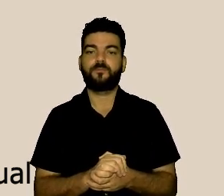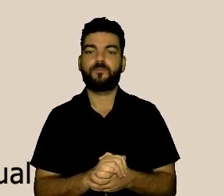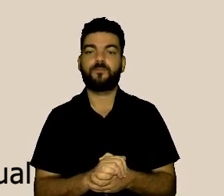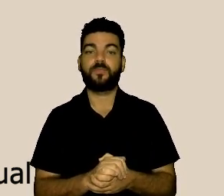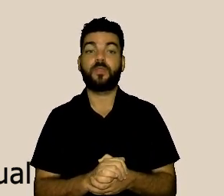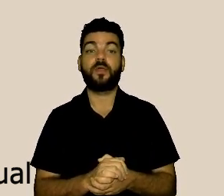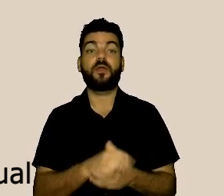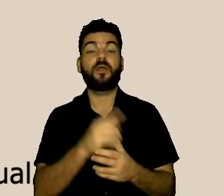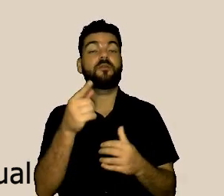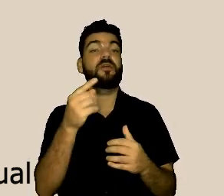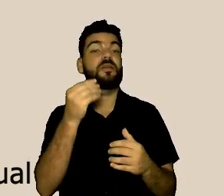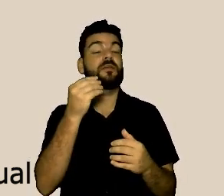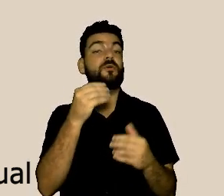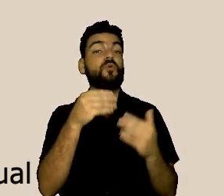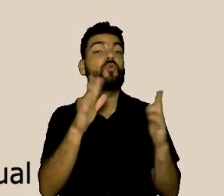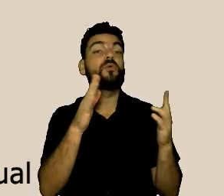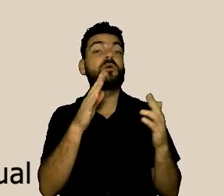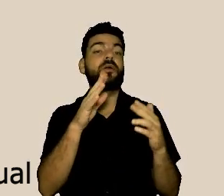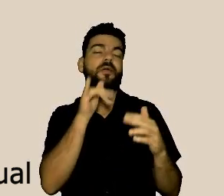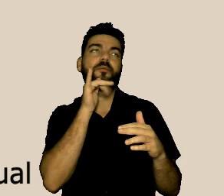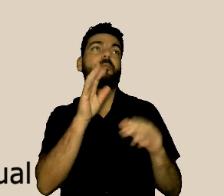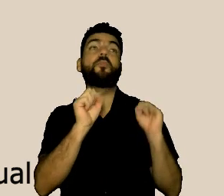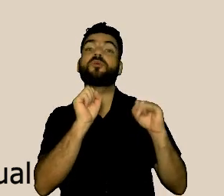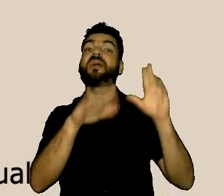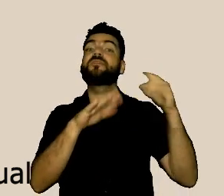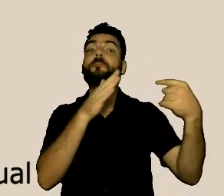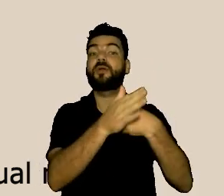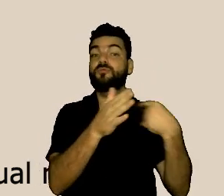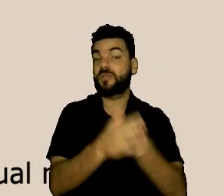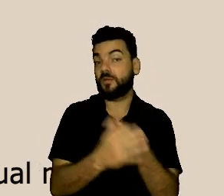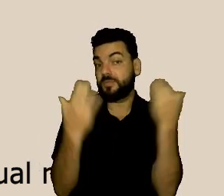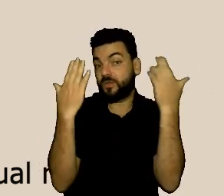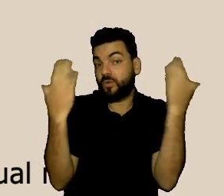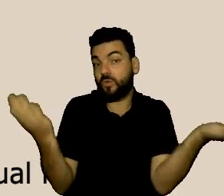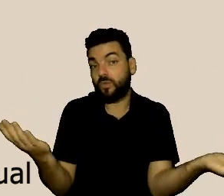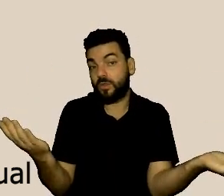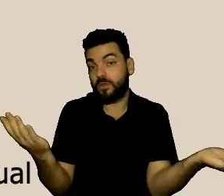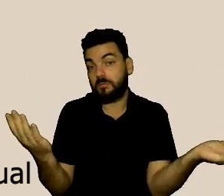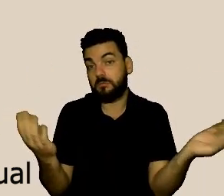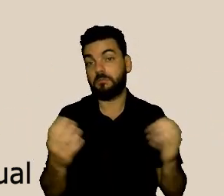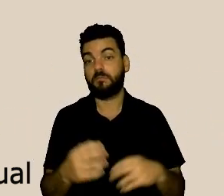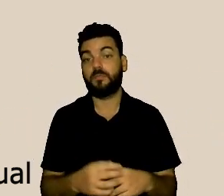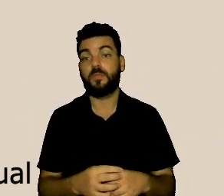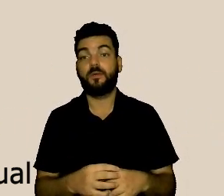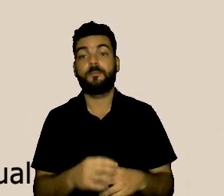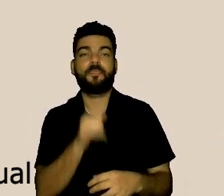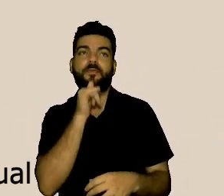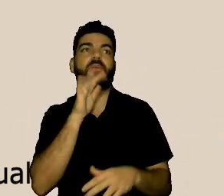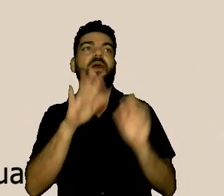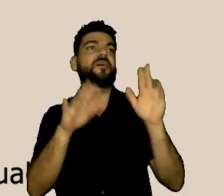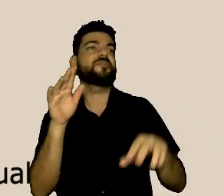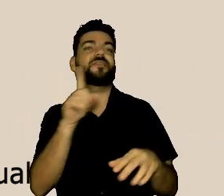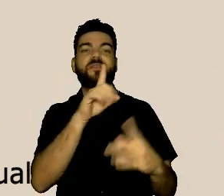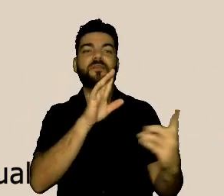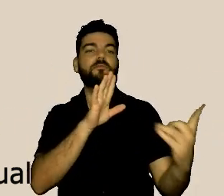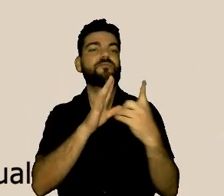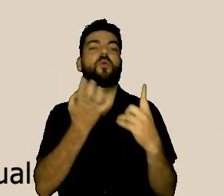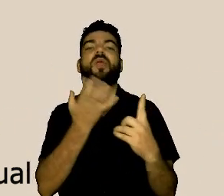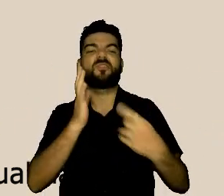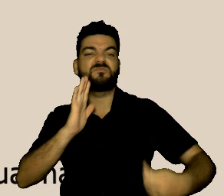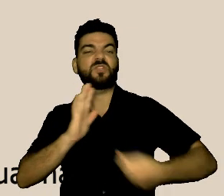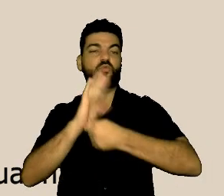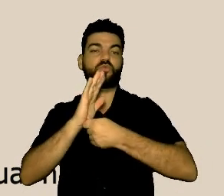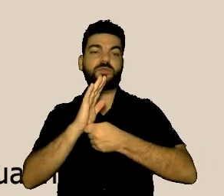muitas vezes ela não vem e olha, quero registrar uma manifestação, estou sendo assediada. vezes, sim.